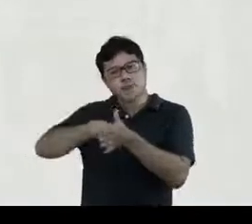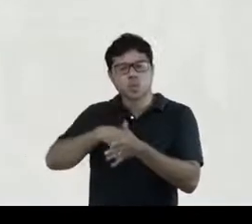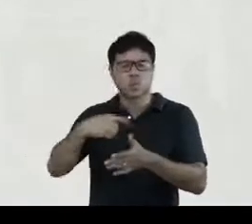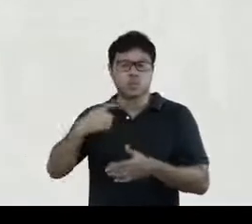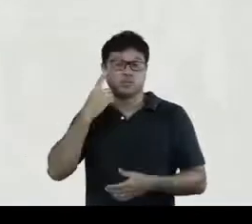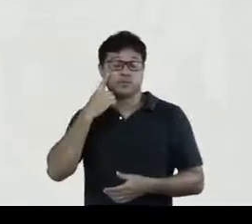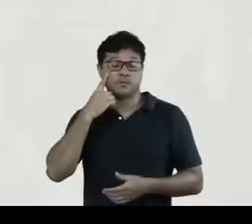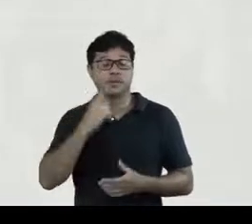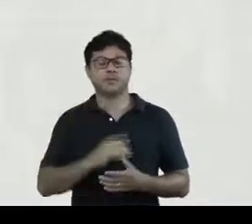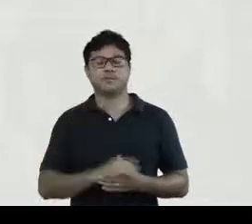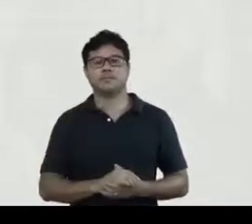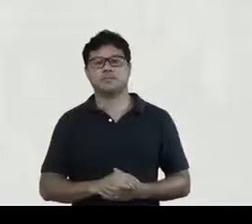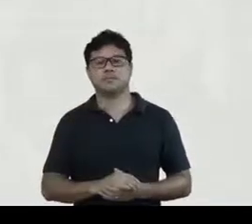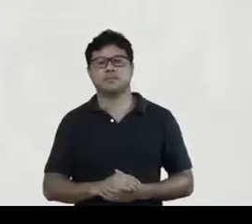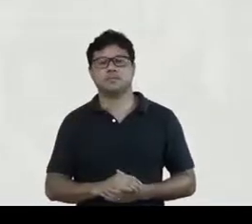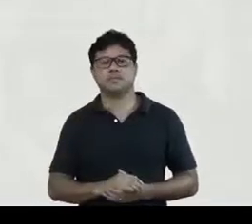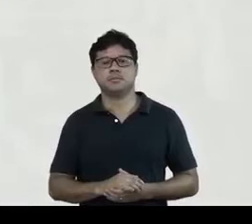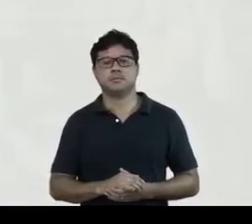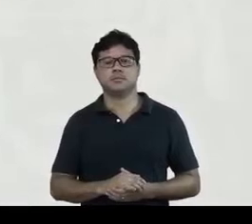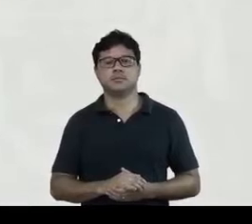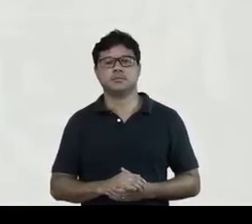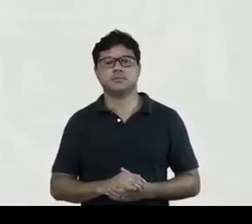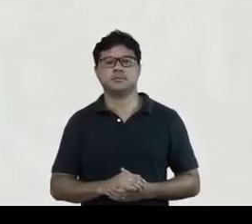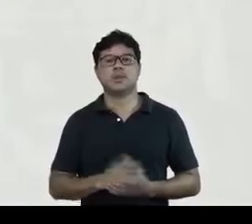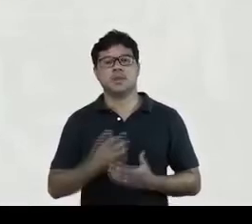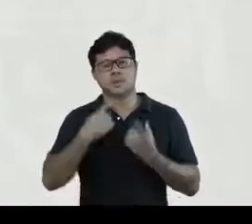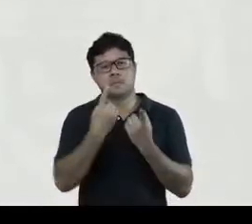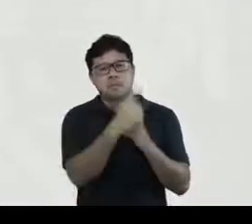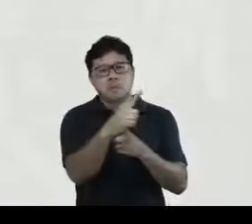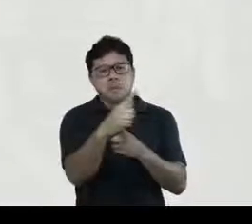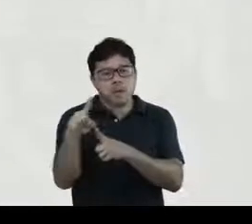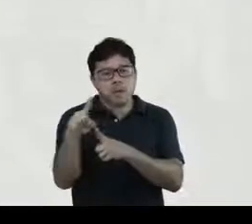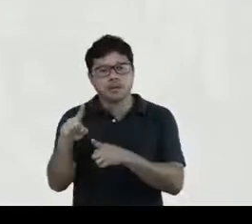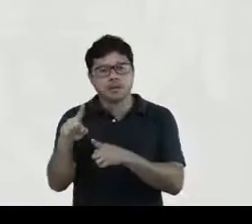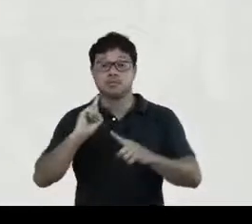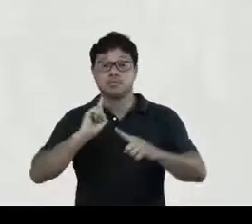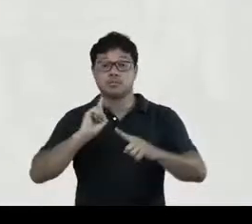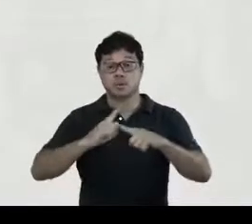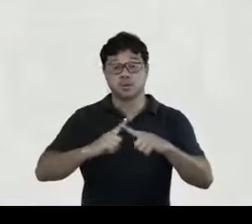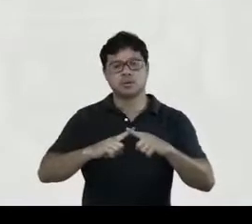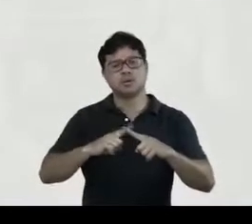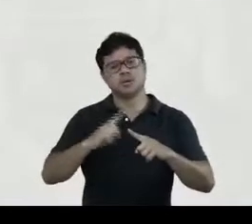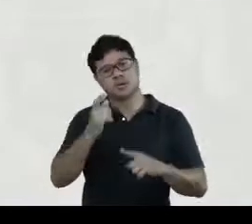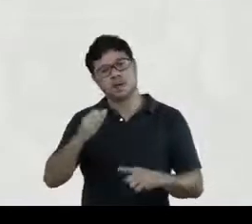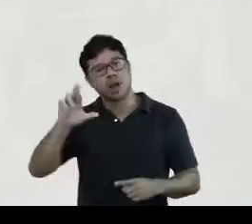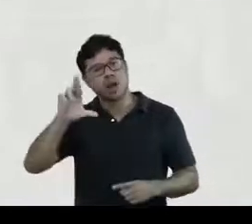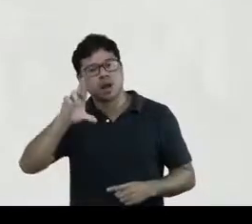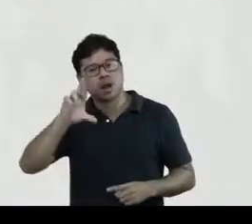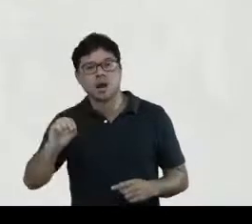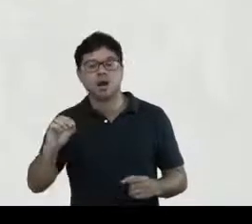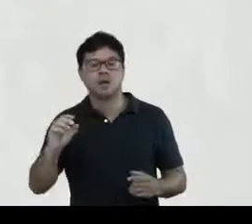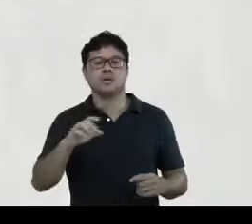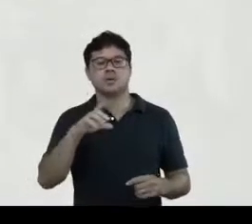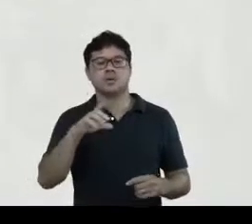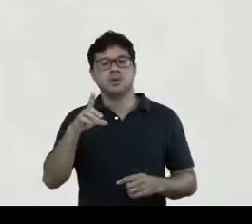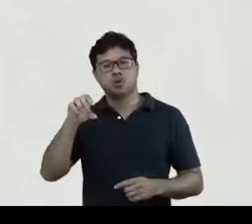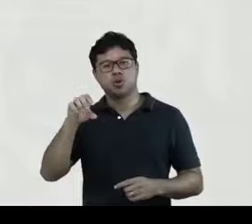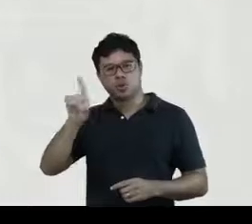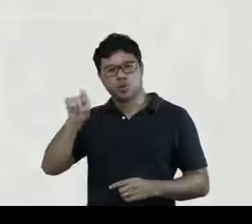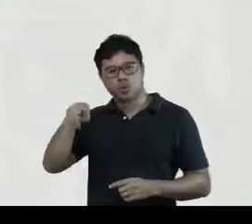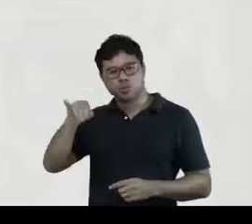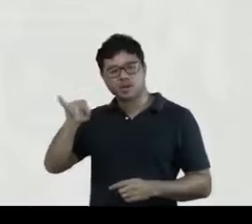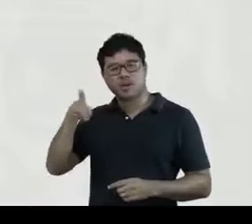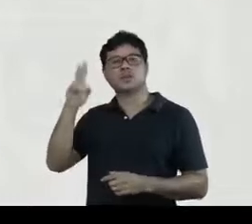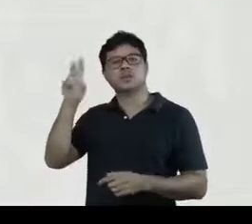eu gostaria de provocar, não é? Porque, claro, o doutor Dominique